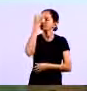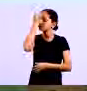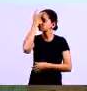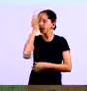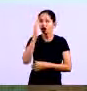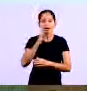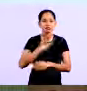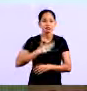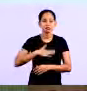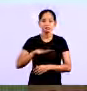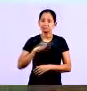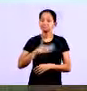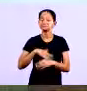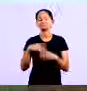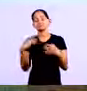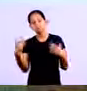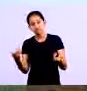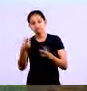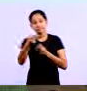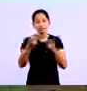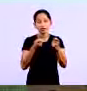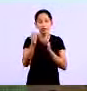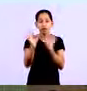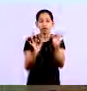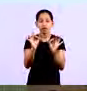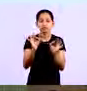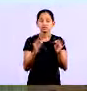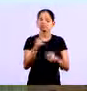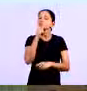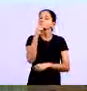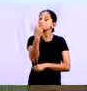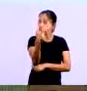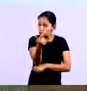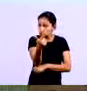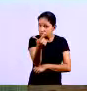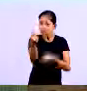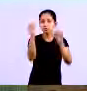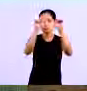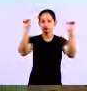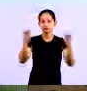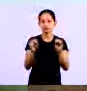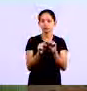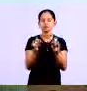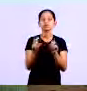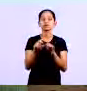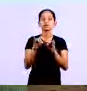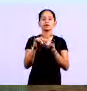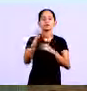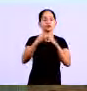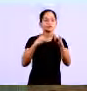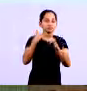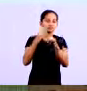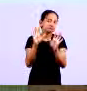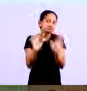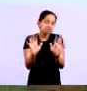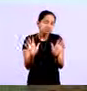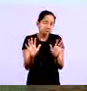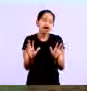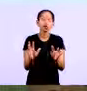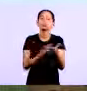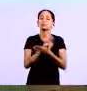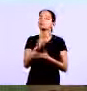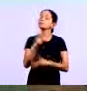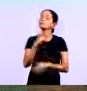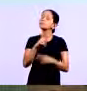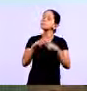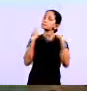muito mais fácil de você organizar. Se a empresa não tem esse sistema, ela não tem um sistema de controle comercial que hoje em dia é muito bar